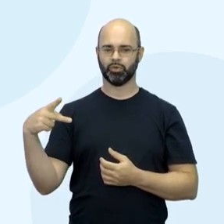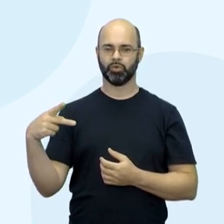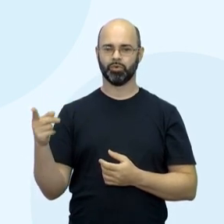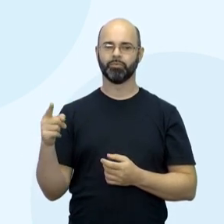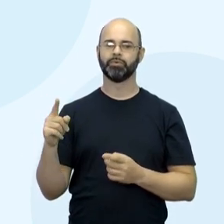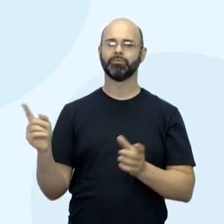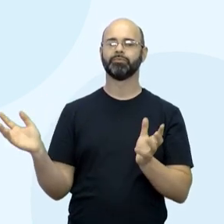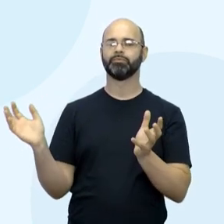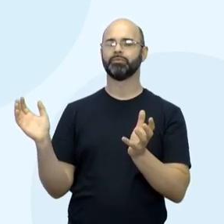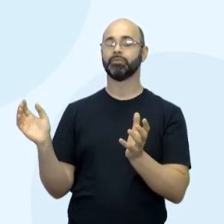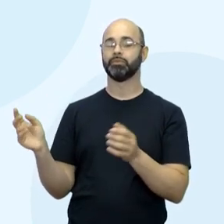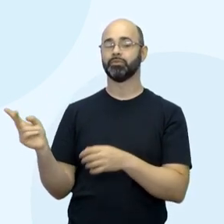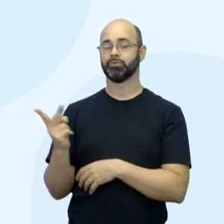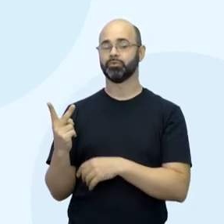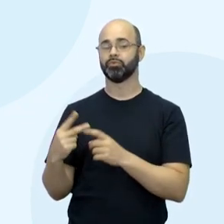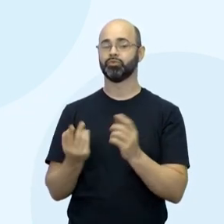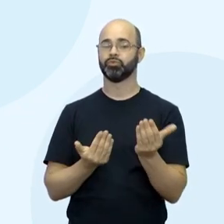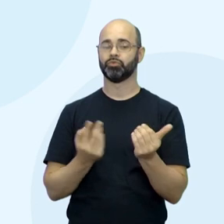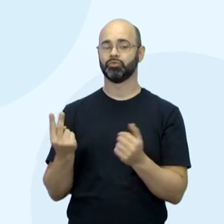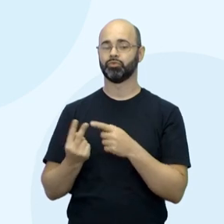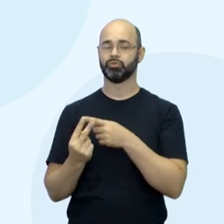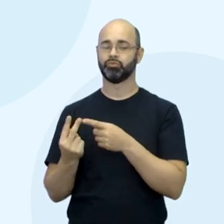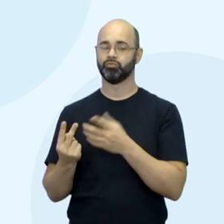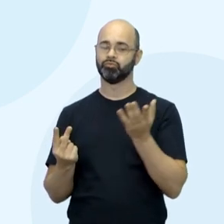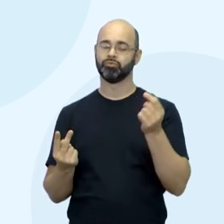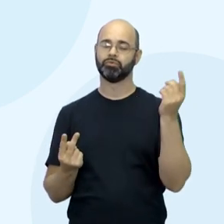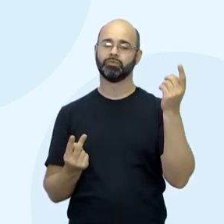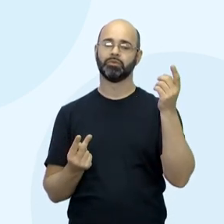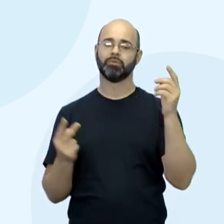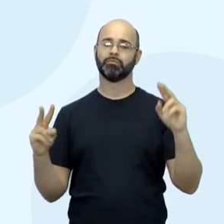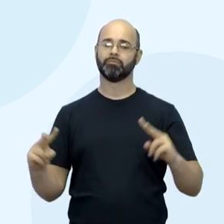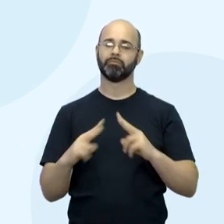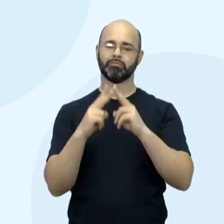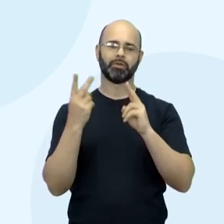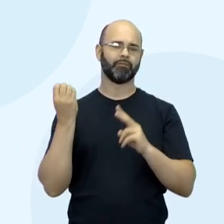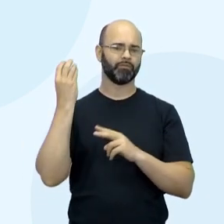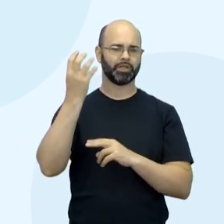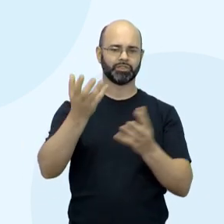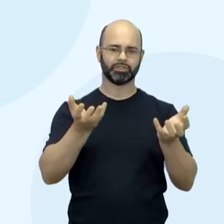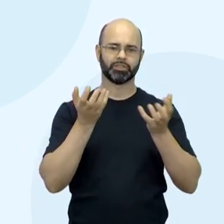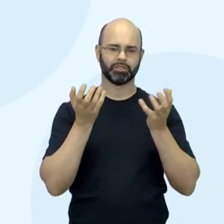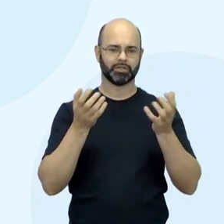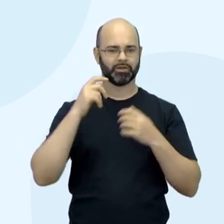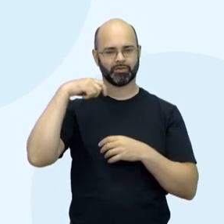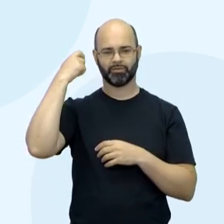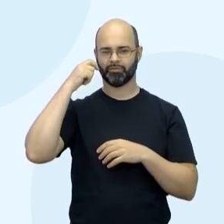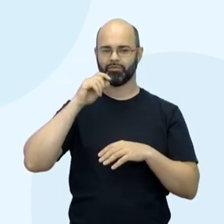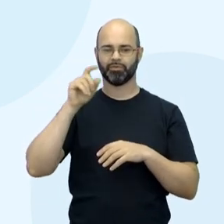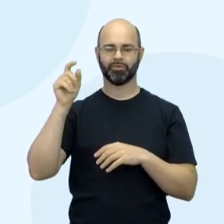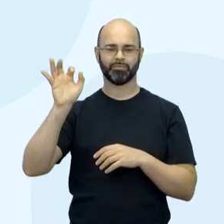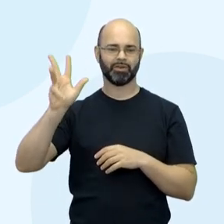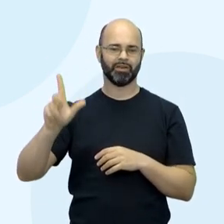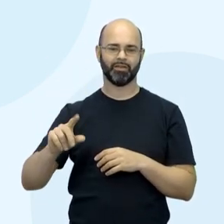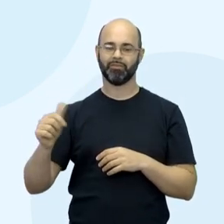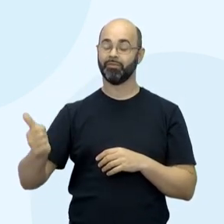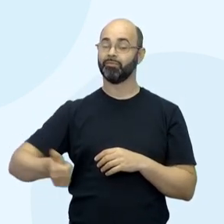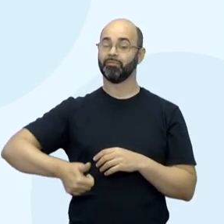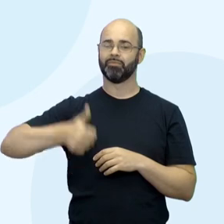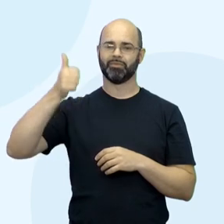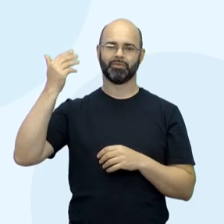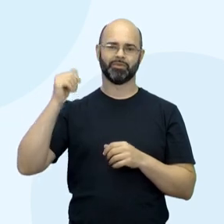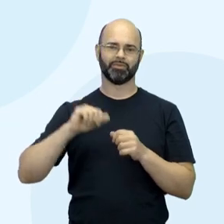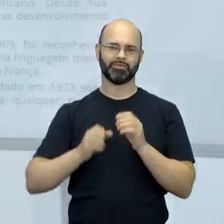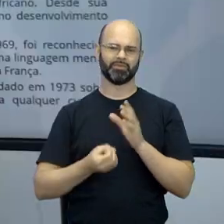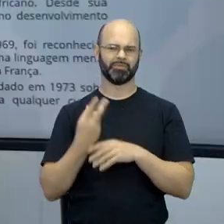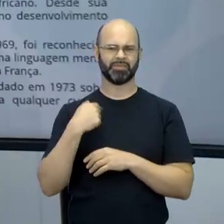sobre um casal de jovens em Dakar, querendo viajar para Paris a qualquer custo. É considerado um dos melhores filmes africanos já realizados. Olha só. Eu